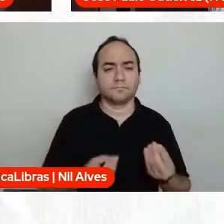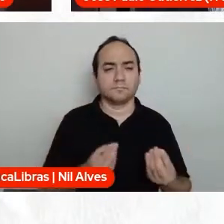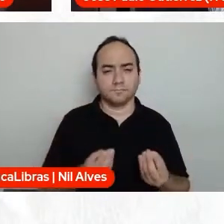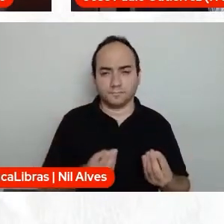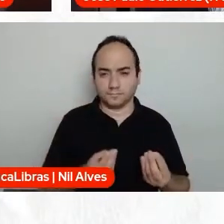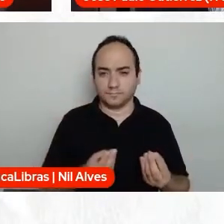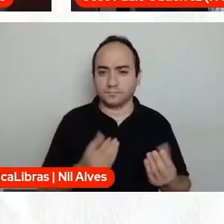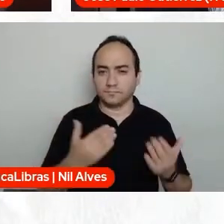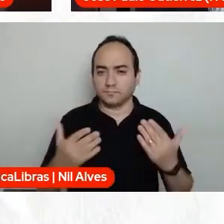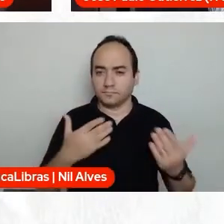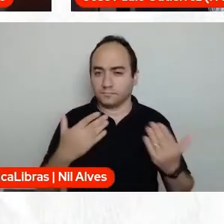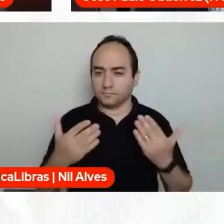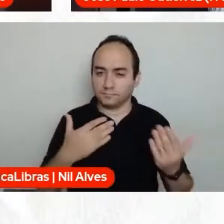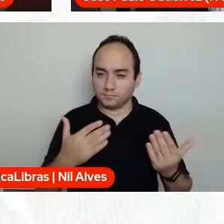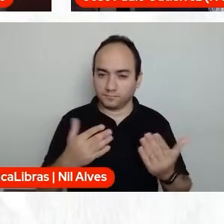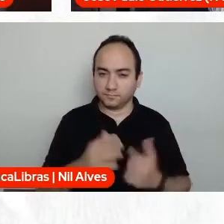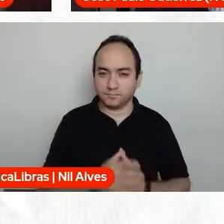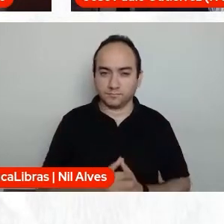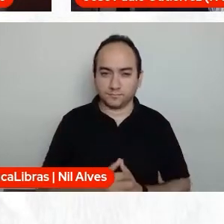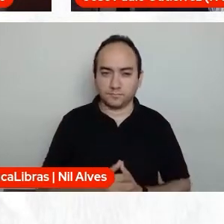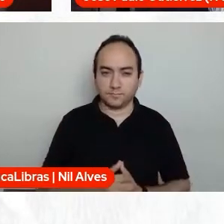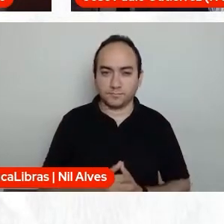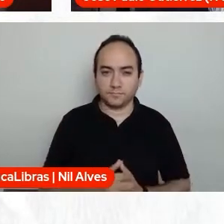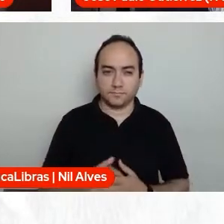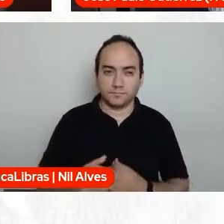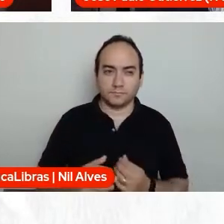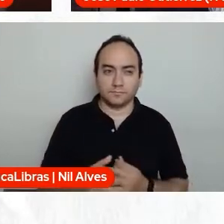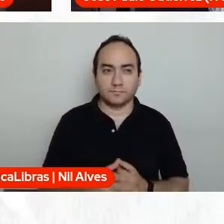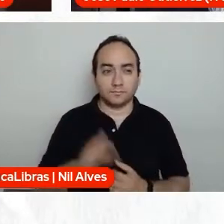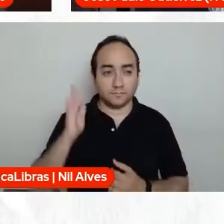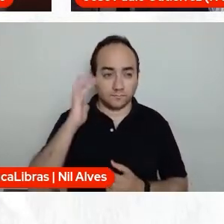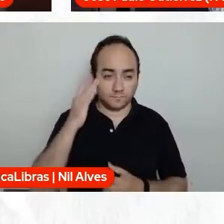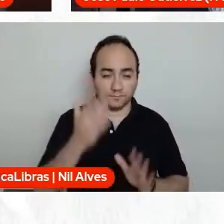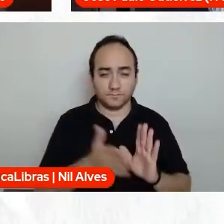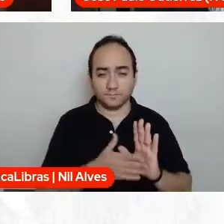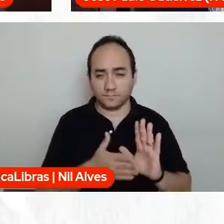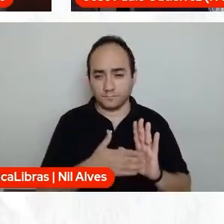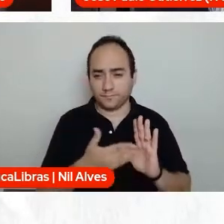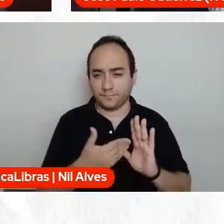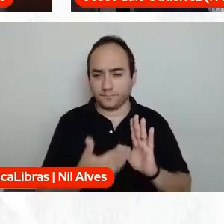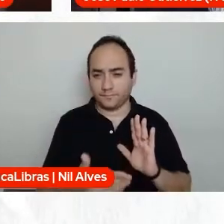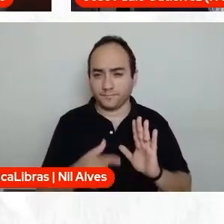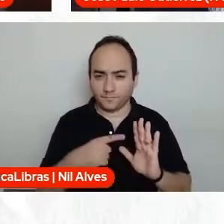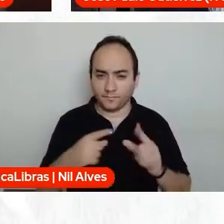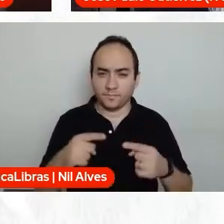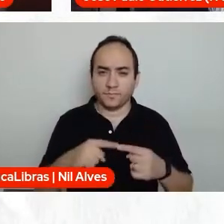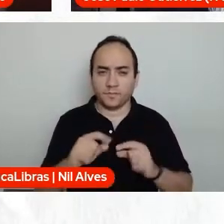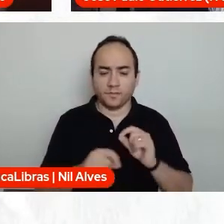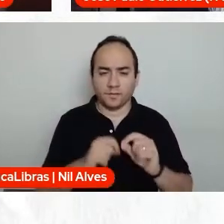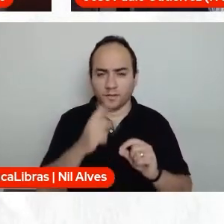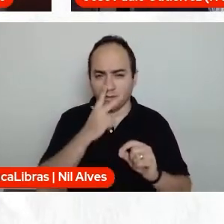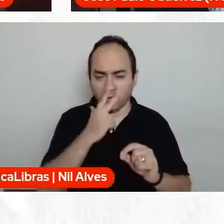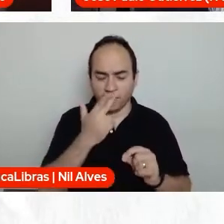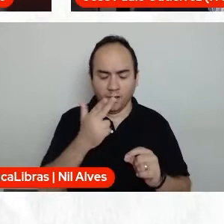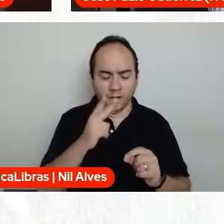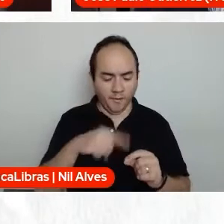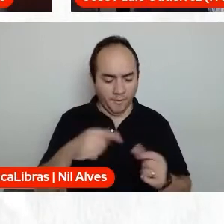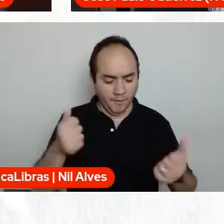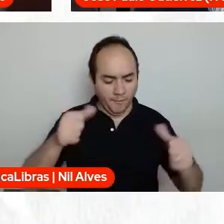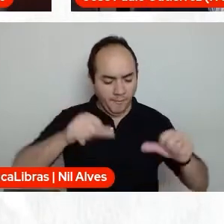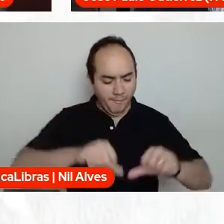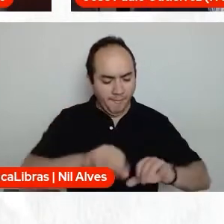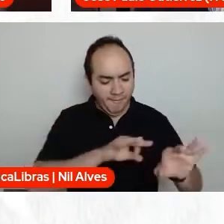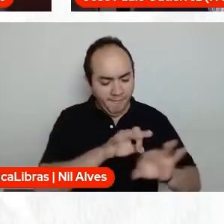comentário? Enfim, eu acho que a abordagem é colocar dedo na ferida e é